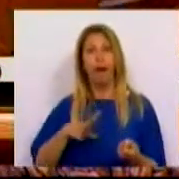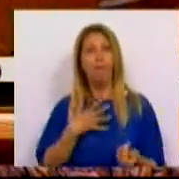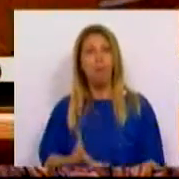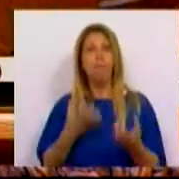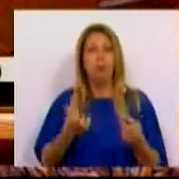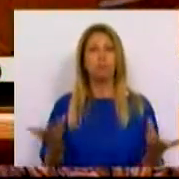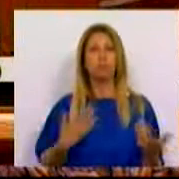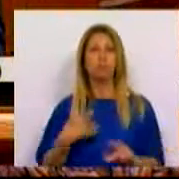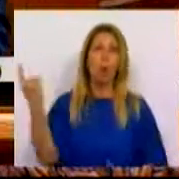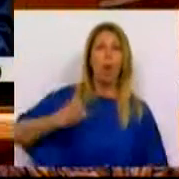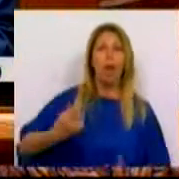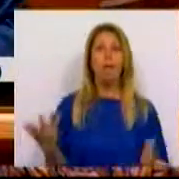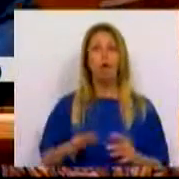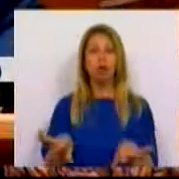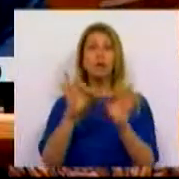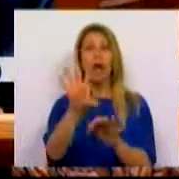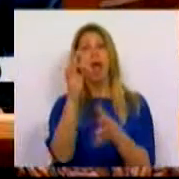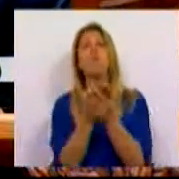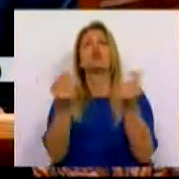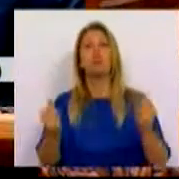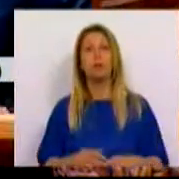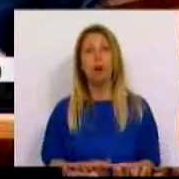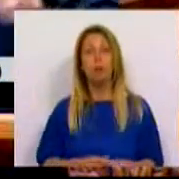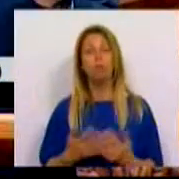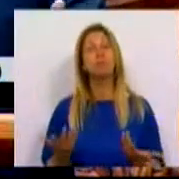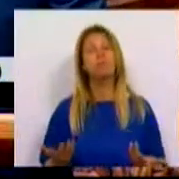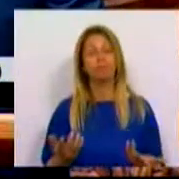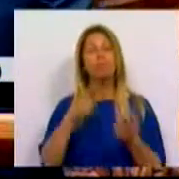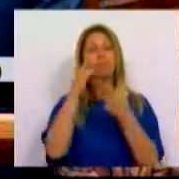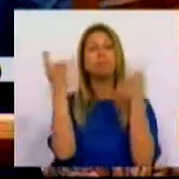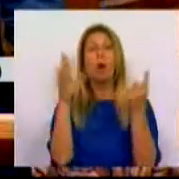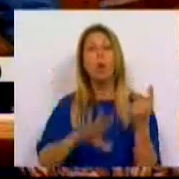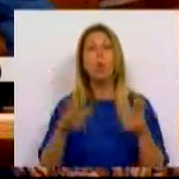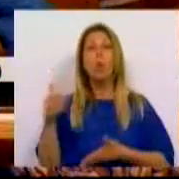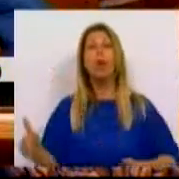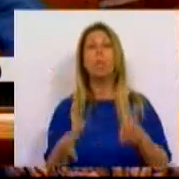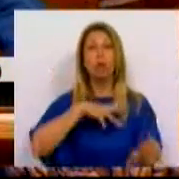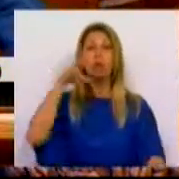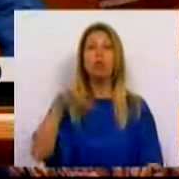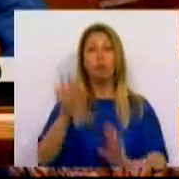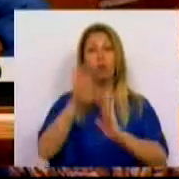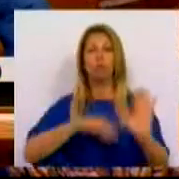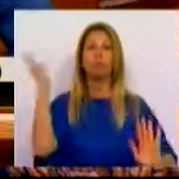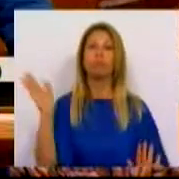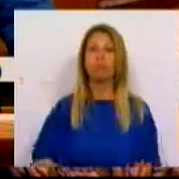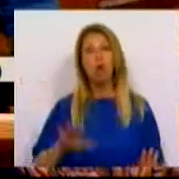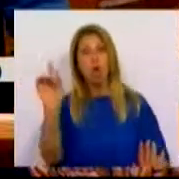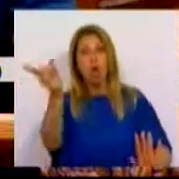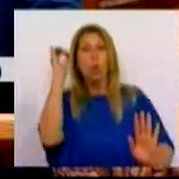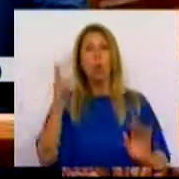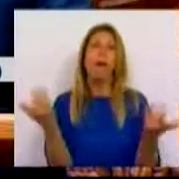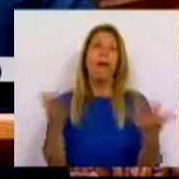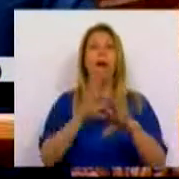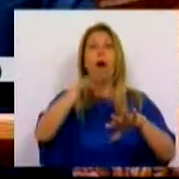autoimposta, como se fosse uma solução, é de facto o retrato e o caminho deste Portugal precário. Que não é um efeito colateral